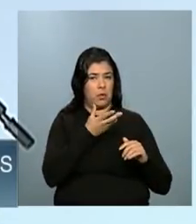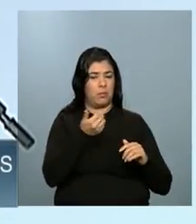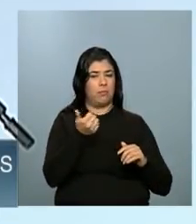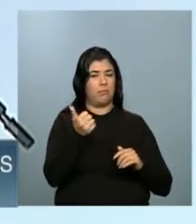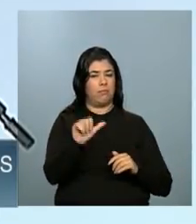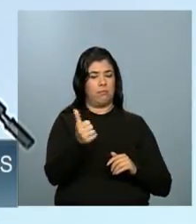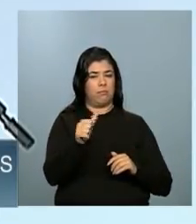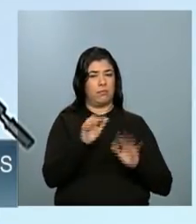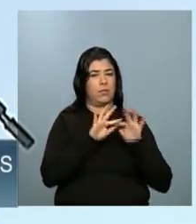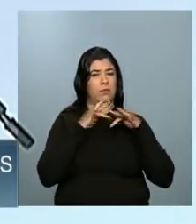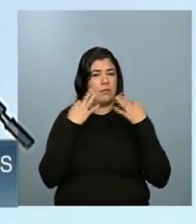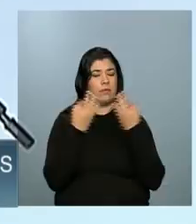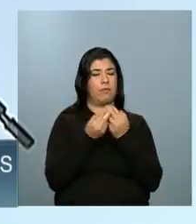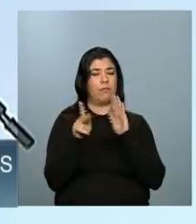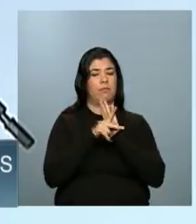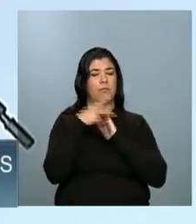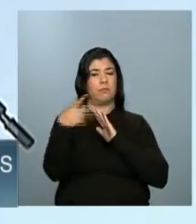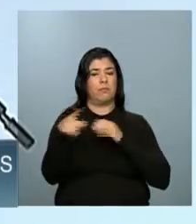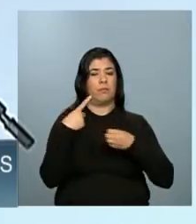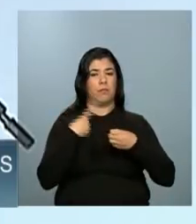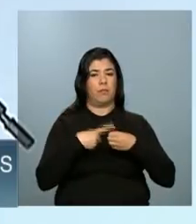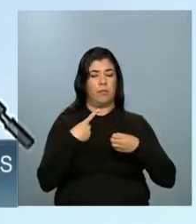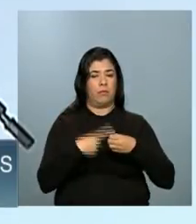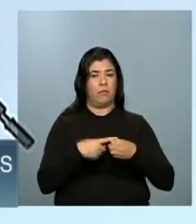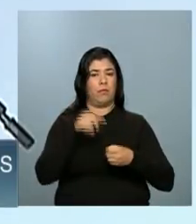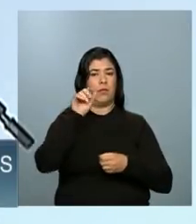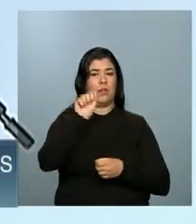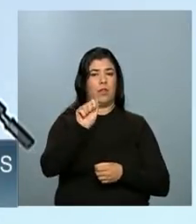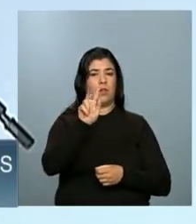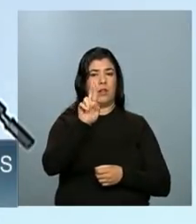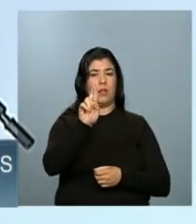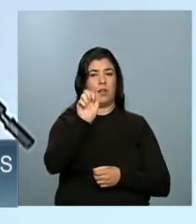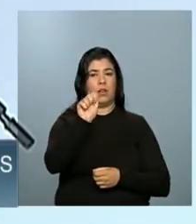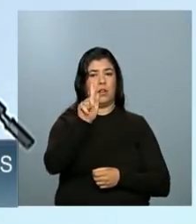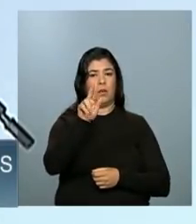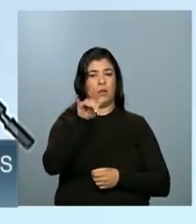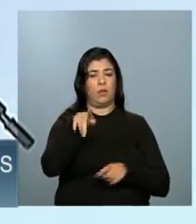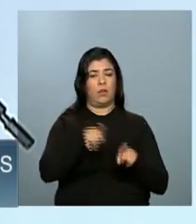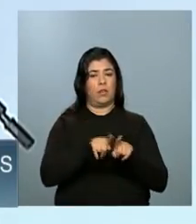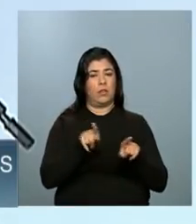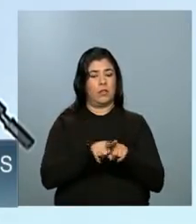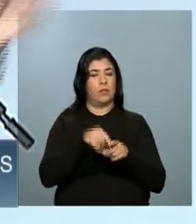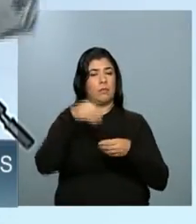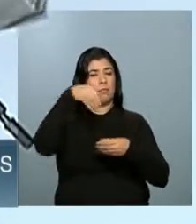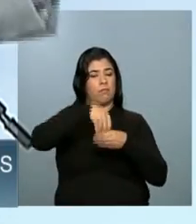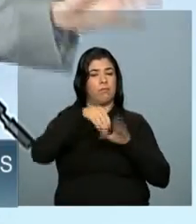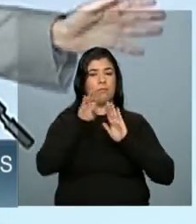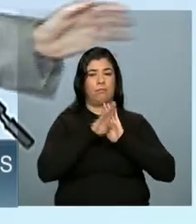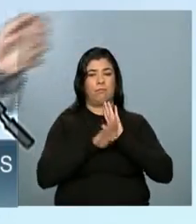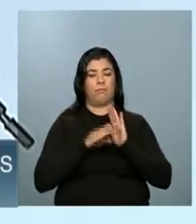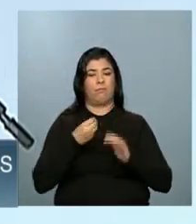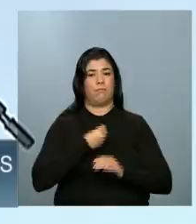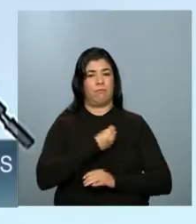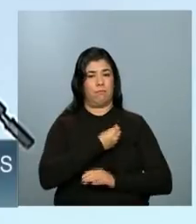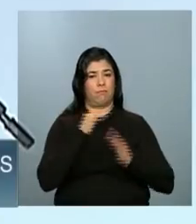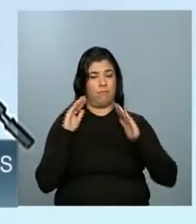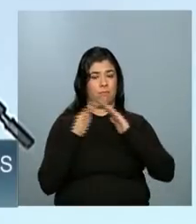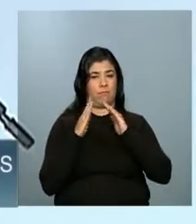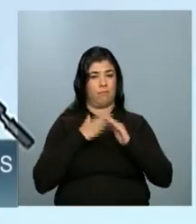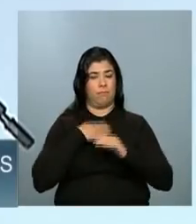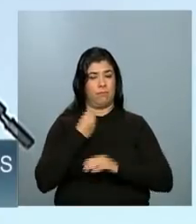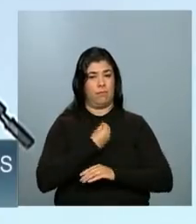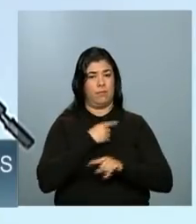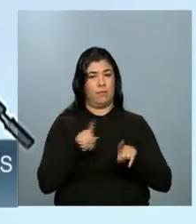famílias aqui de Araguari, dentro do programa Minha Casa Minha Vida. Mas a alegria maior de estar recebendo em Minas Gerais